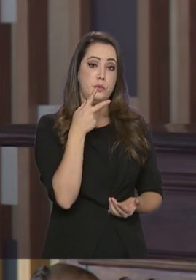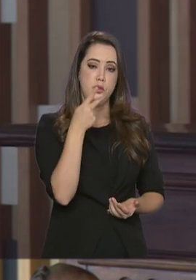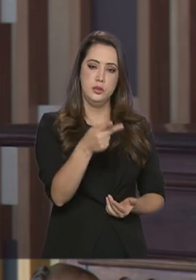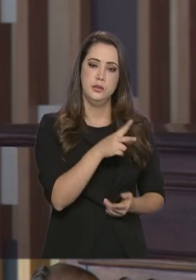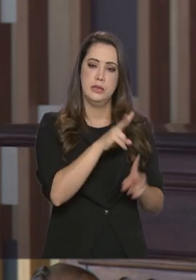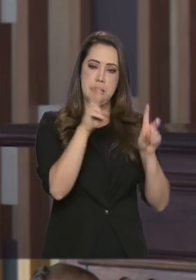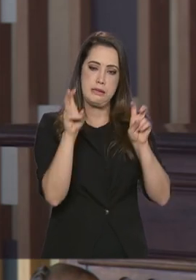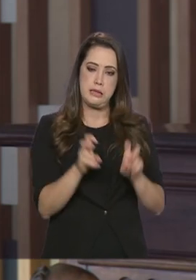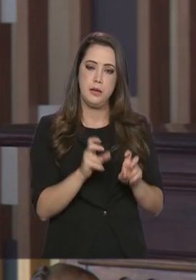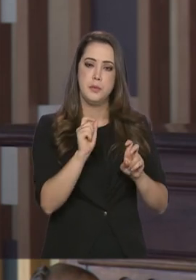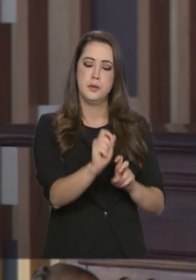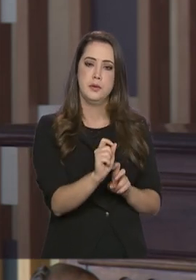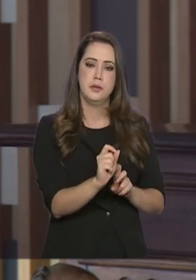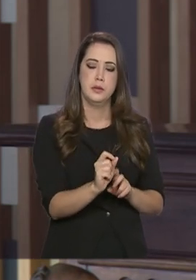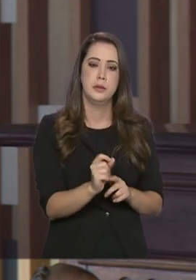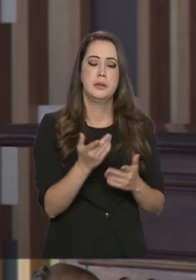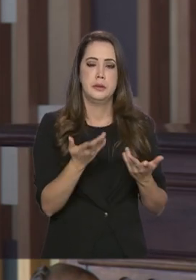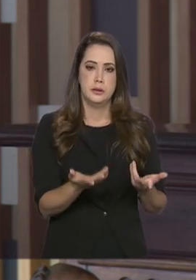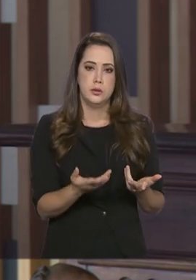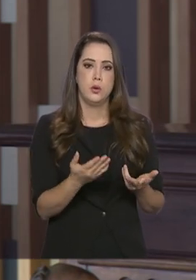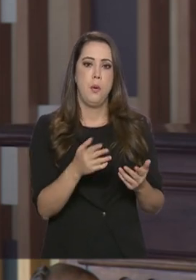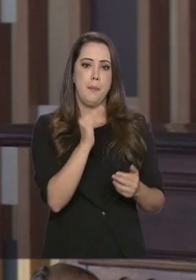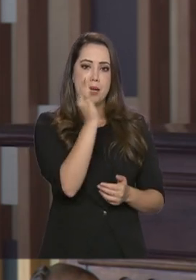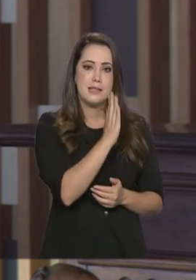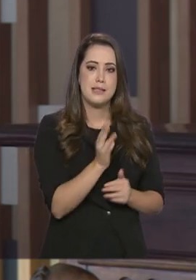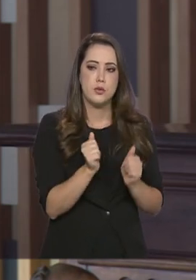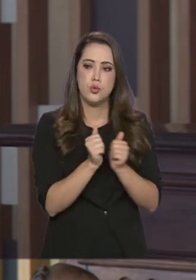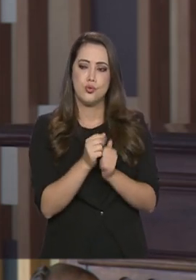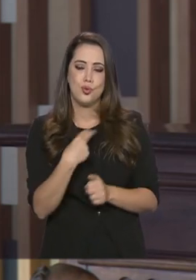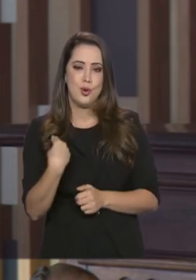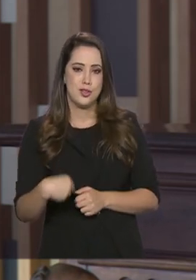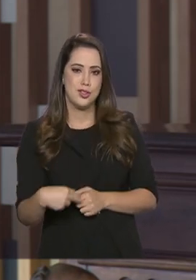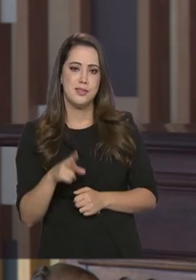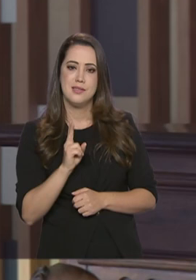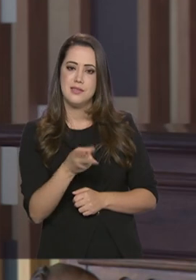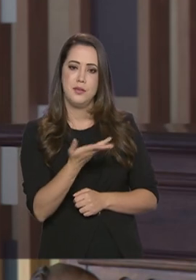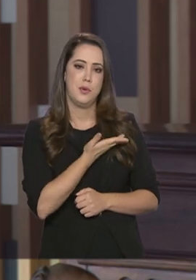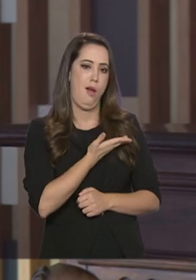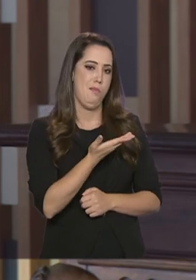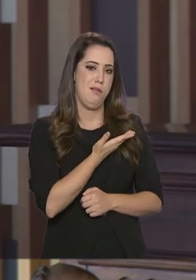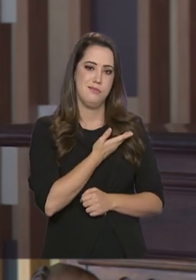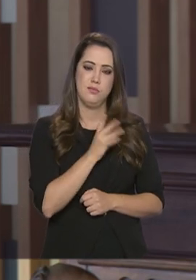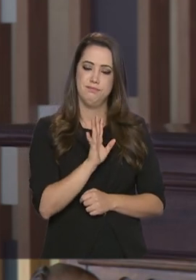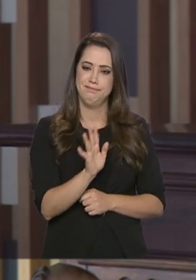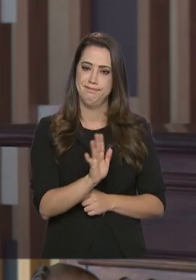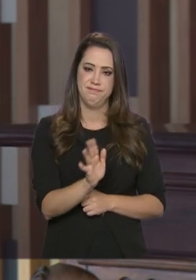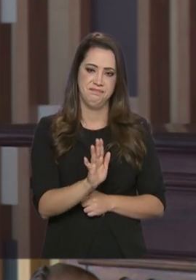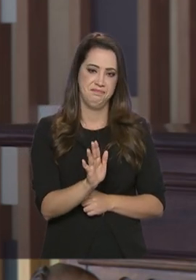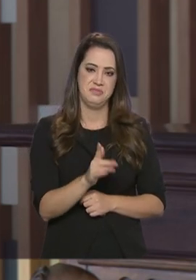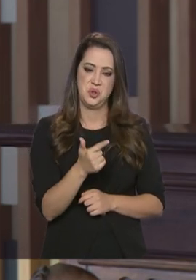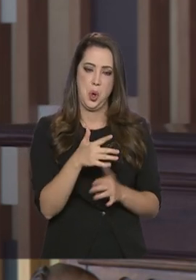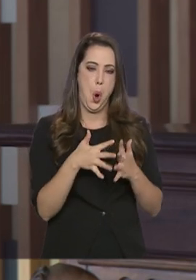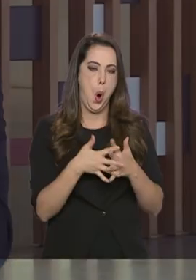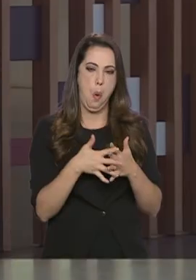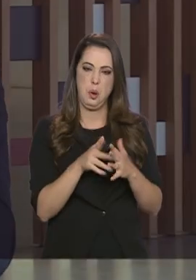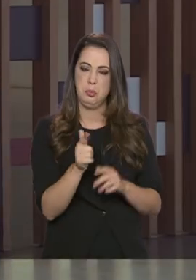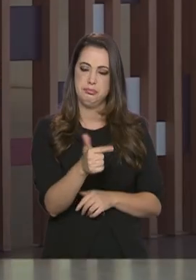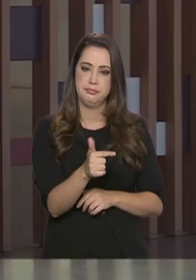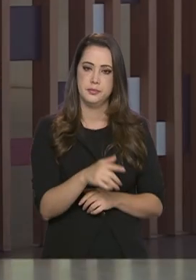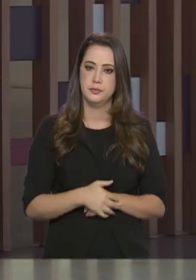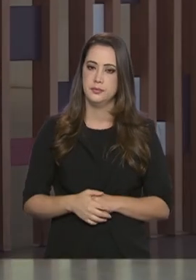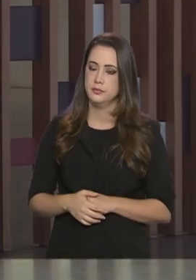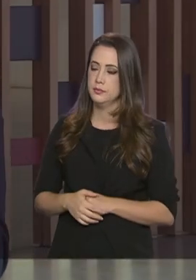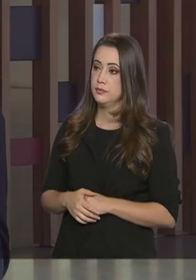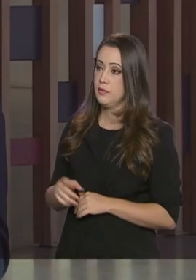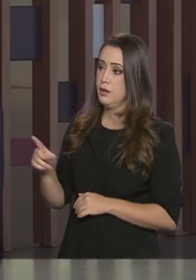situação, desse mito que existe, de que nós temos uma relação complicada com a China. Na verdade, é uma